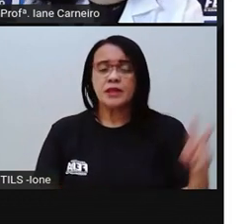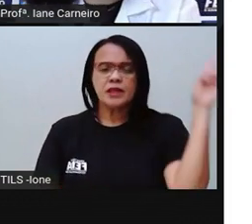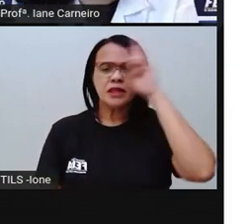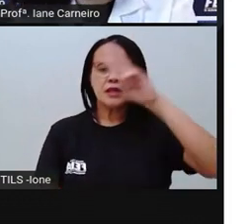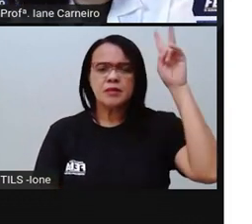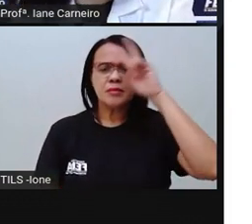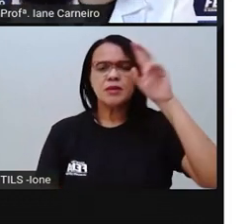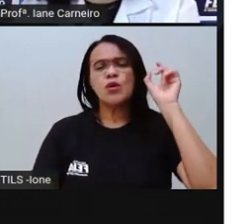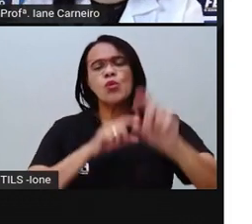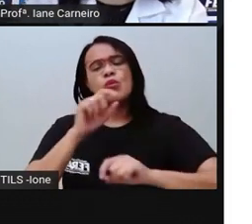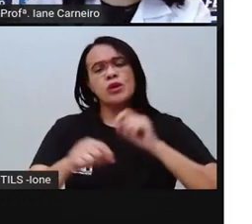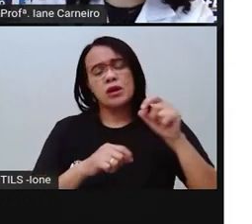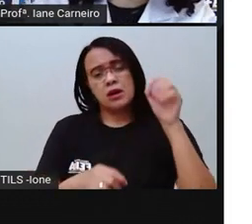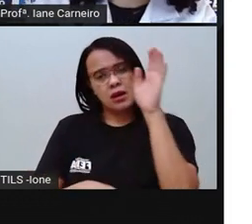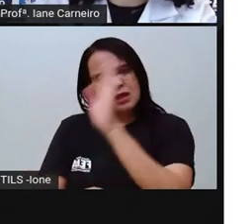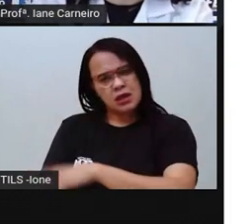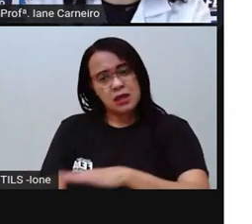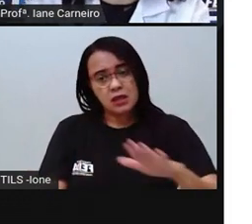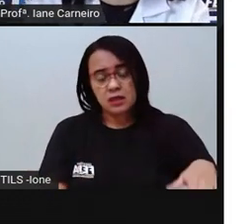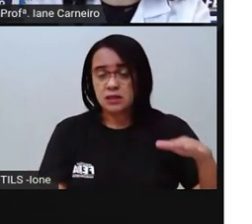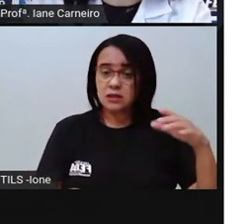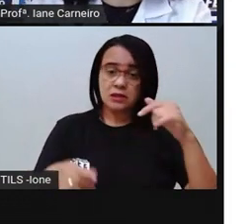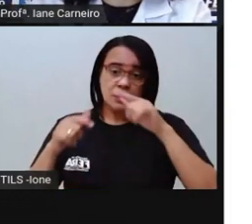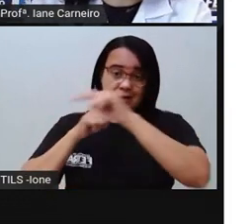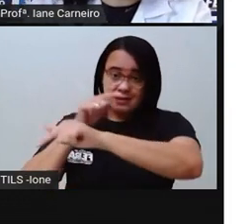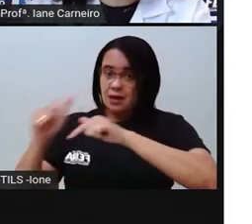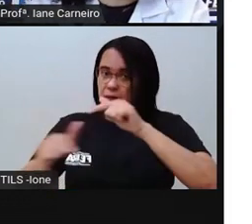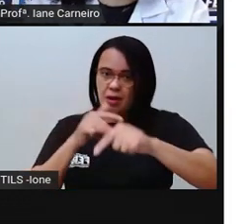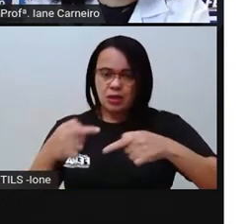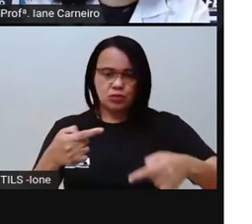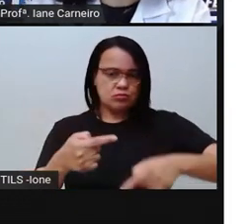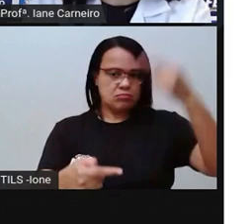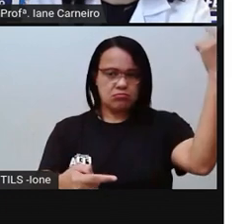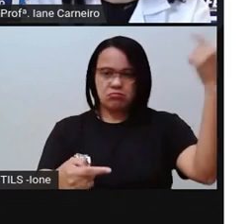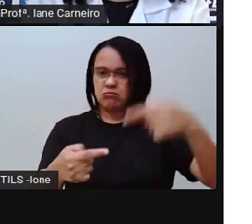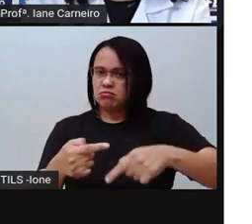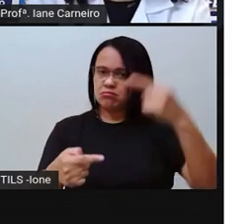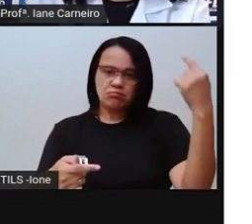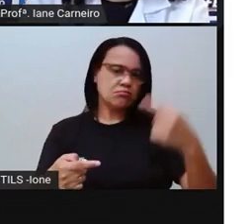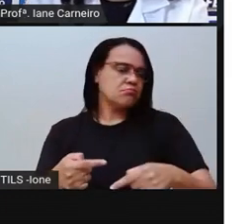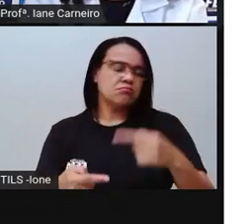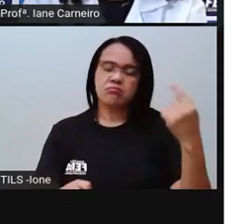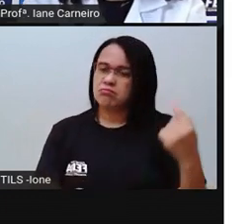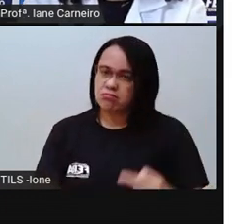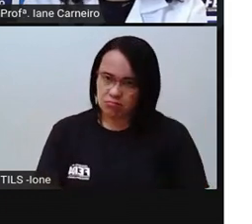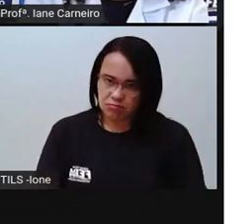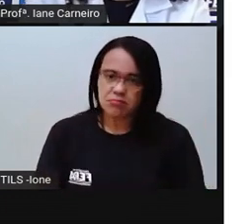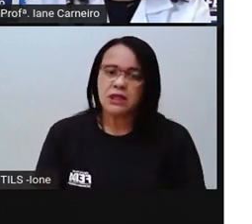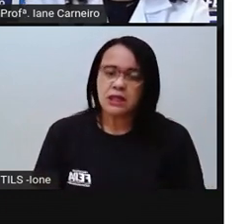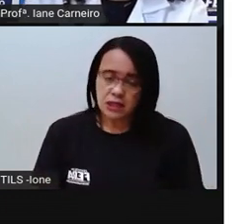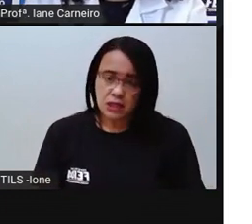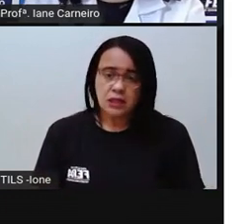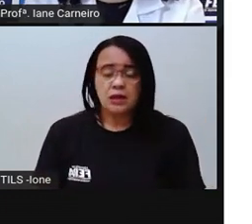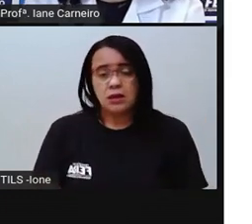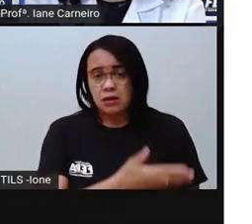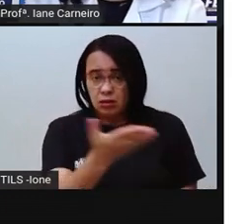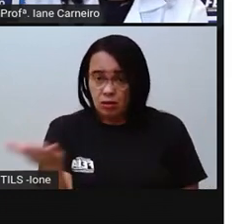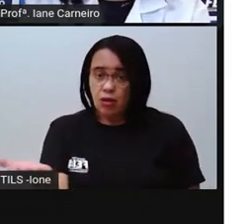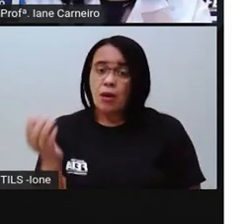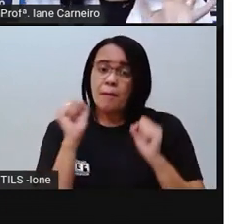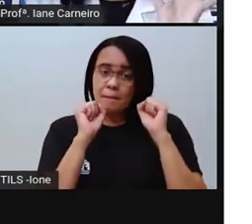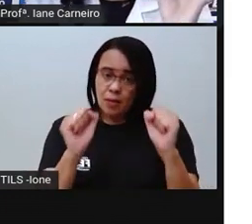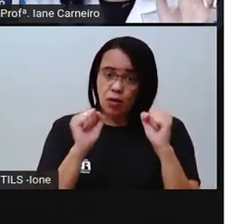trabalha. Tem até uma música de palavra cantada, palavra cantada. Vocês podem pesquisar depois aí no YouTube.